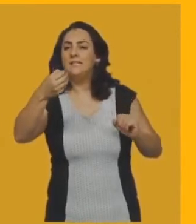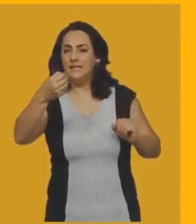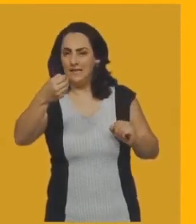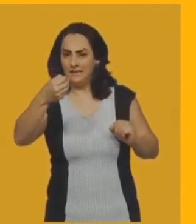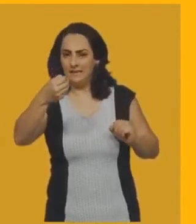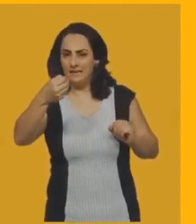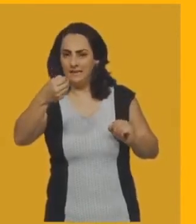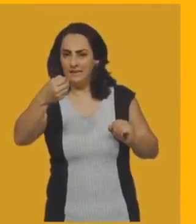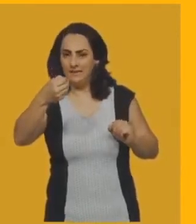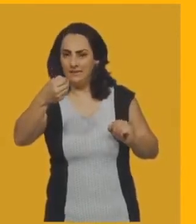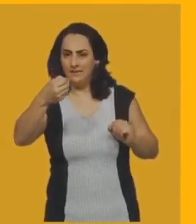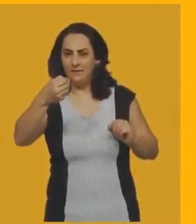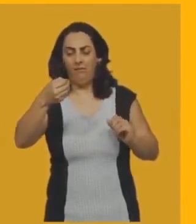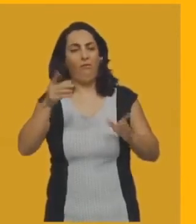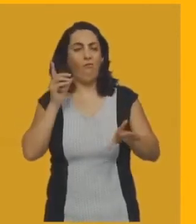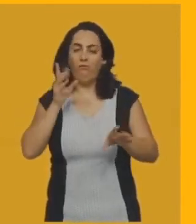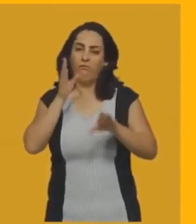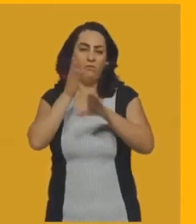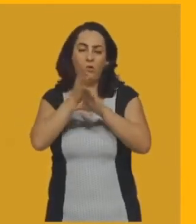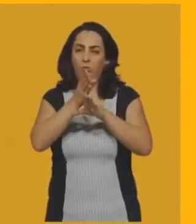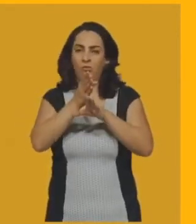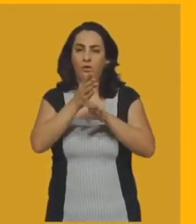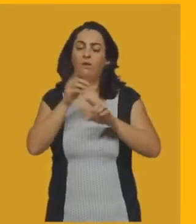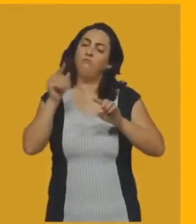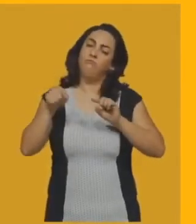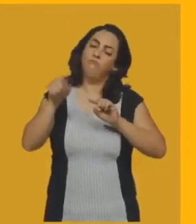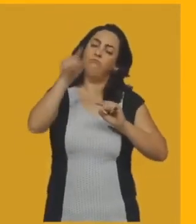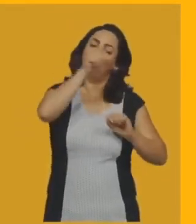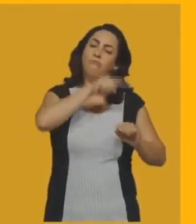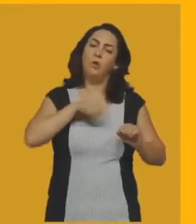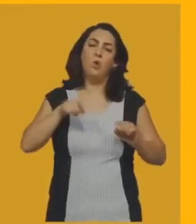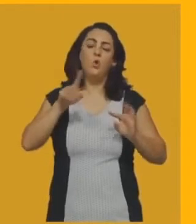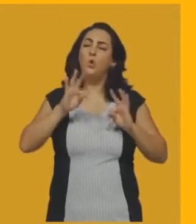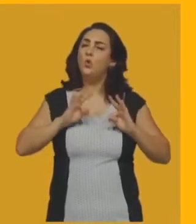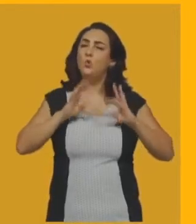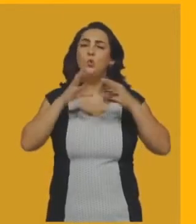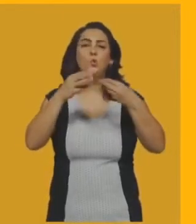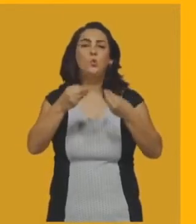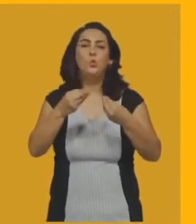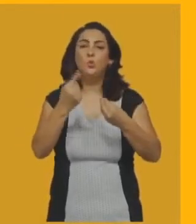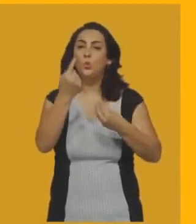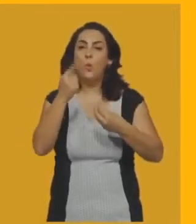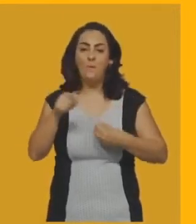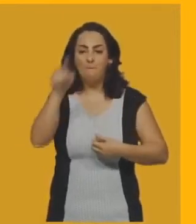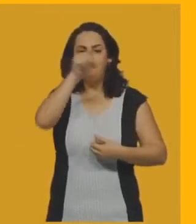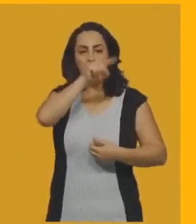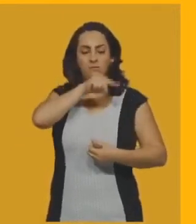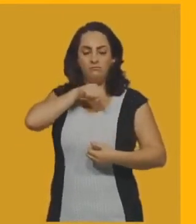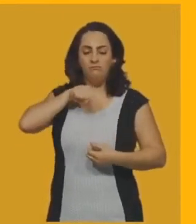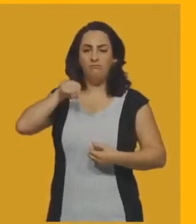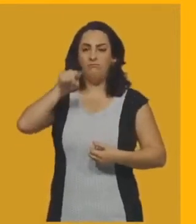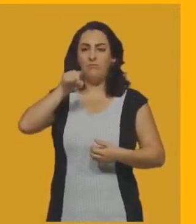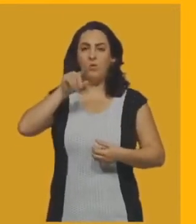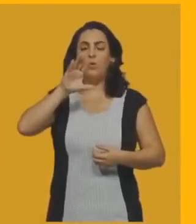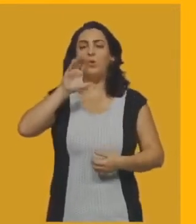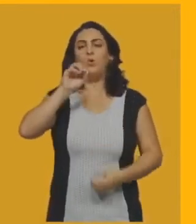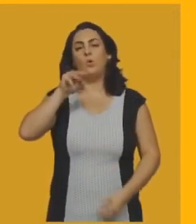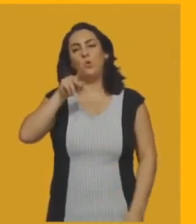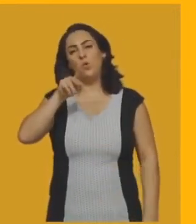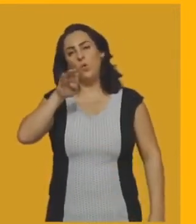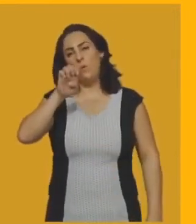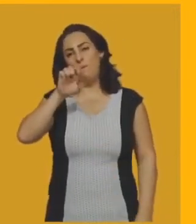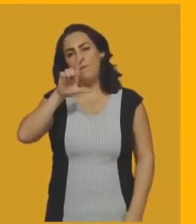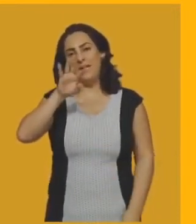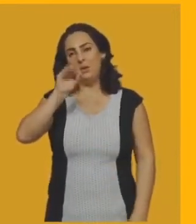180. Então, continua girando no sentido anti-horário até chegar aqui, né, continua girando